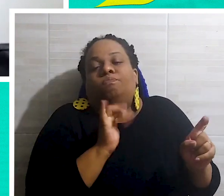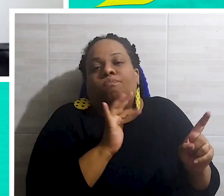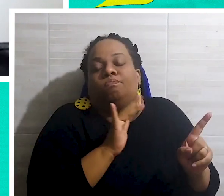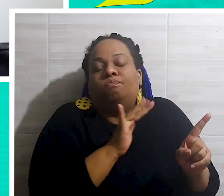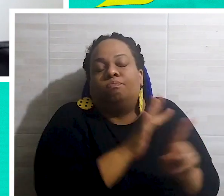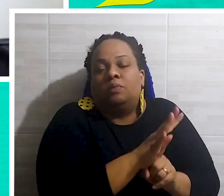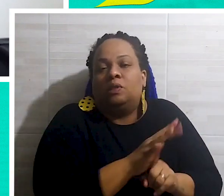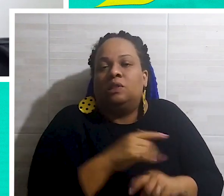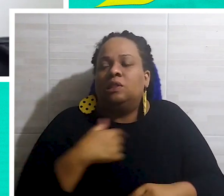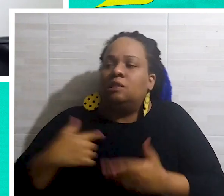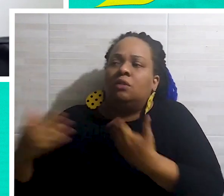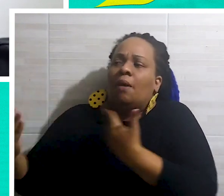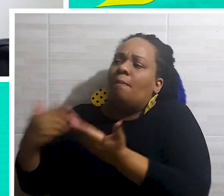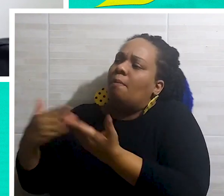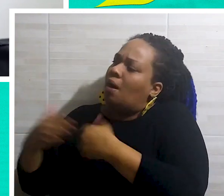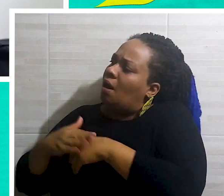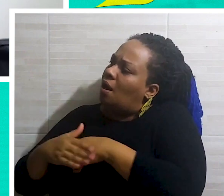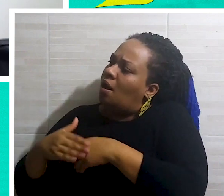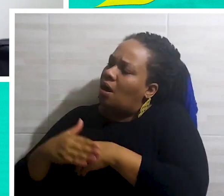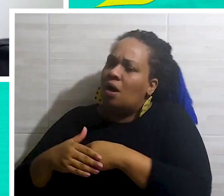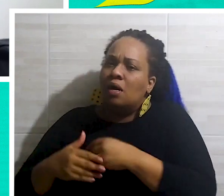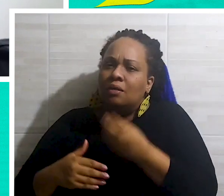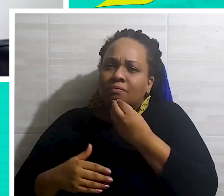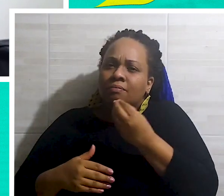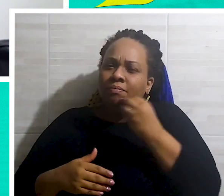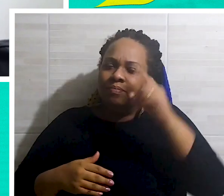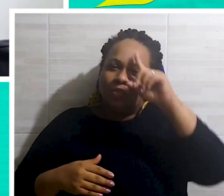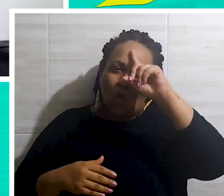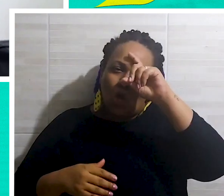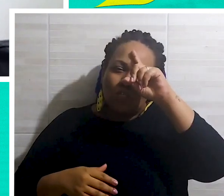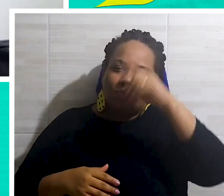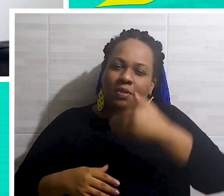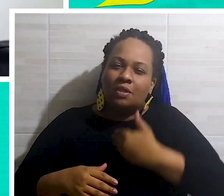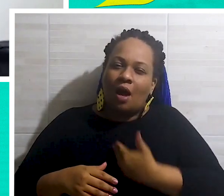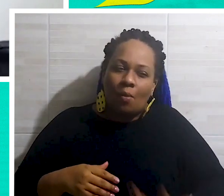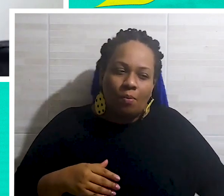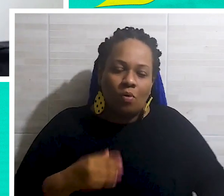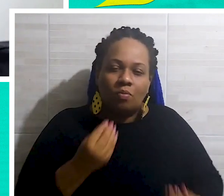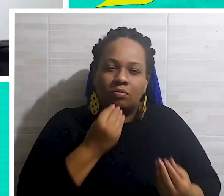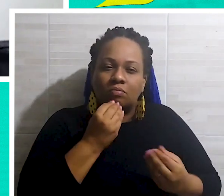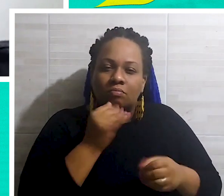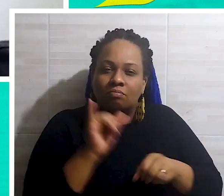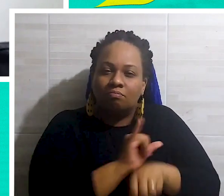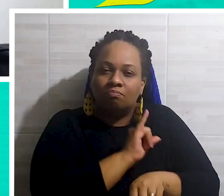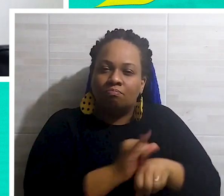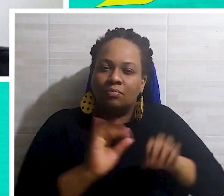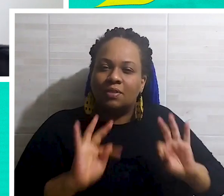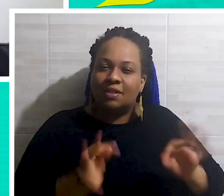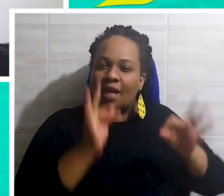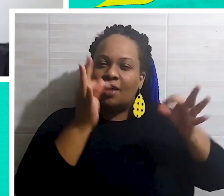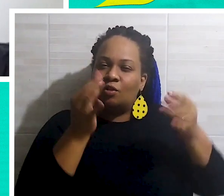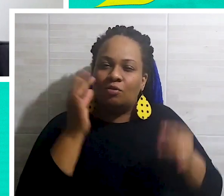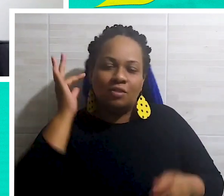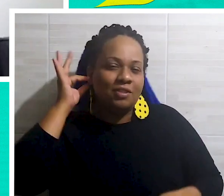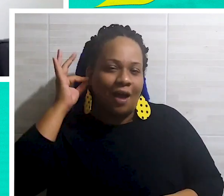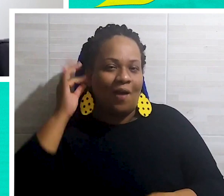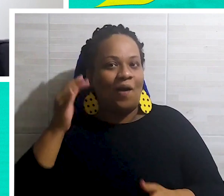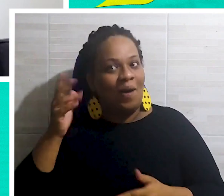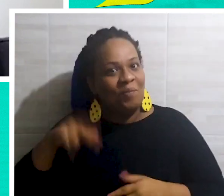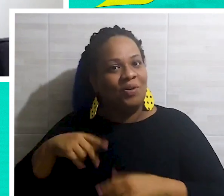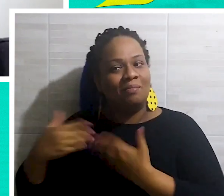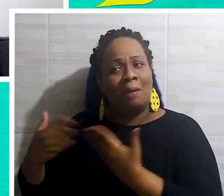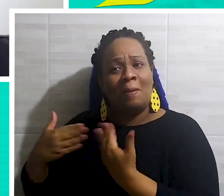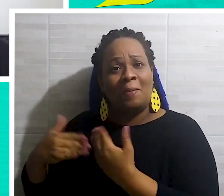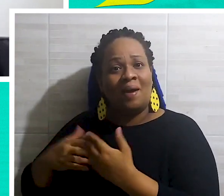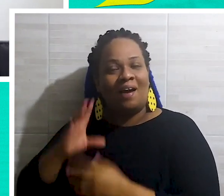super notando. E aí eu começando com ele, olha, no hospital público, se a pensasse em alguma coisa de automatizar a triagem, ele falou, pô, seria excelente. E